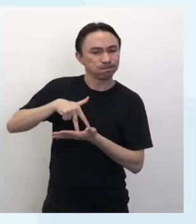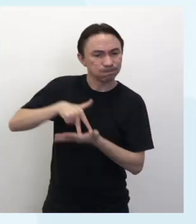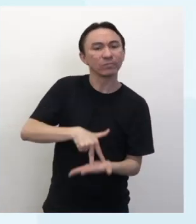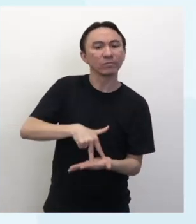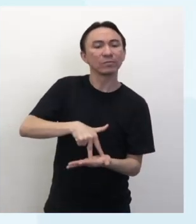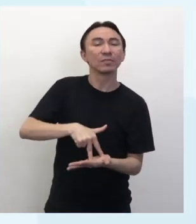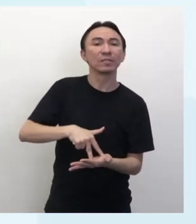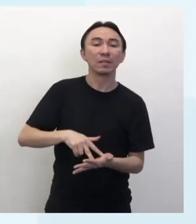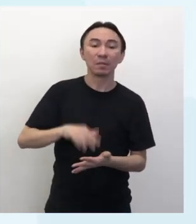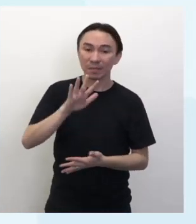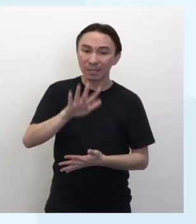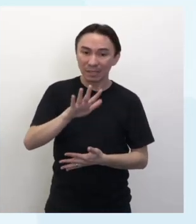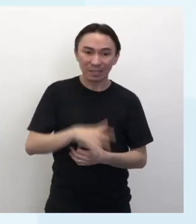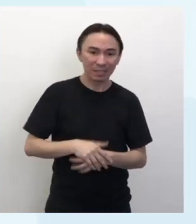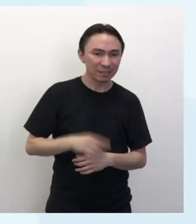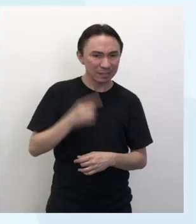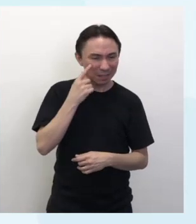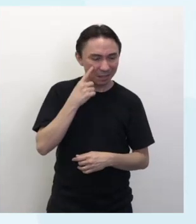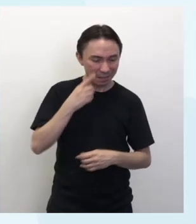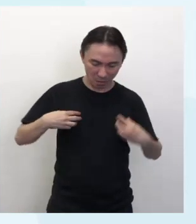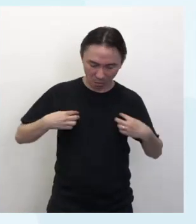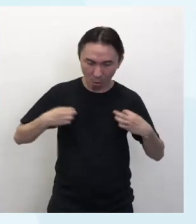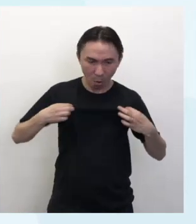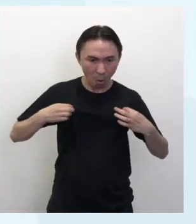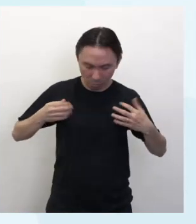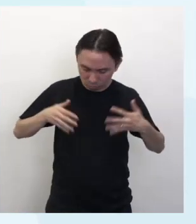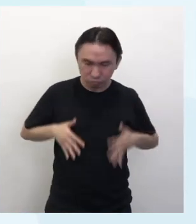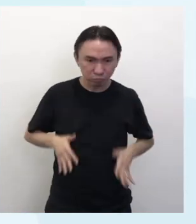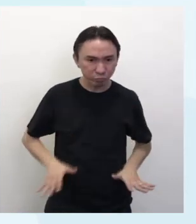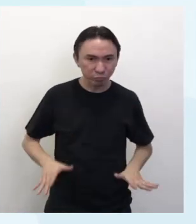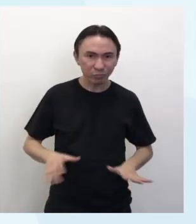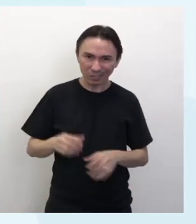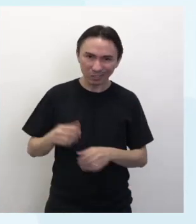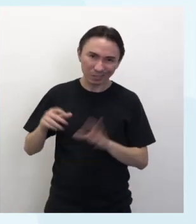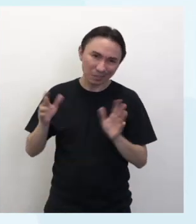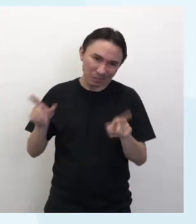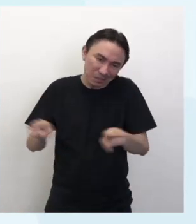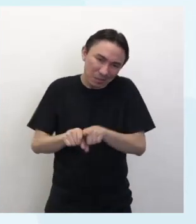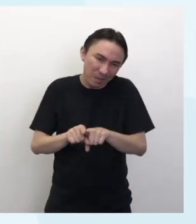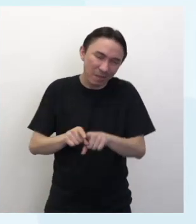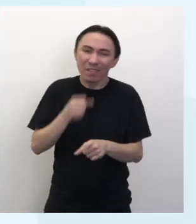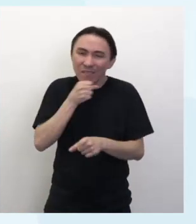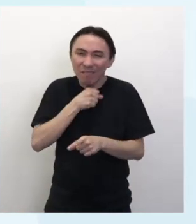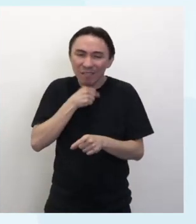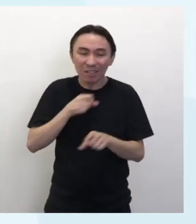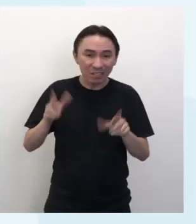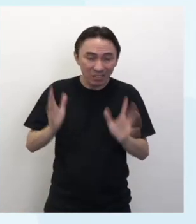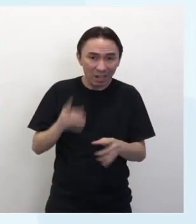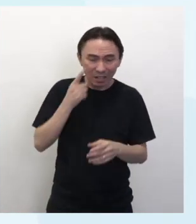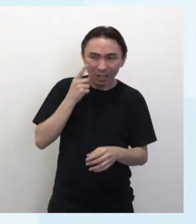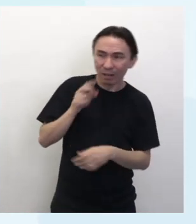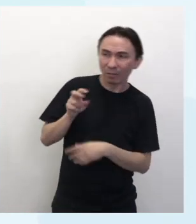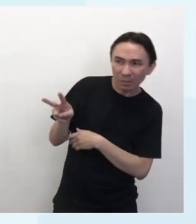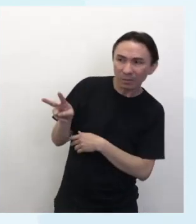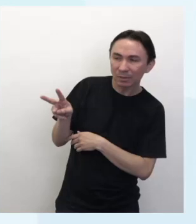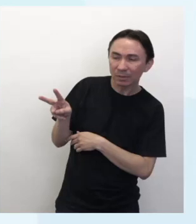a gravidade que lhe davam as roupas e os anos. E veio até o meu leito.